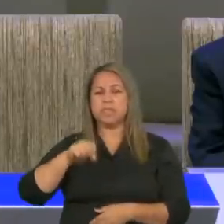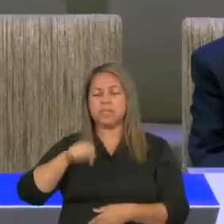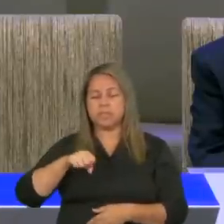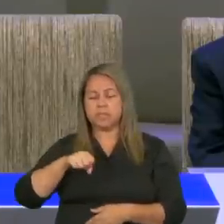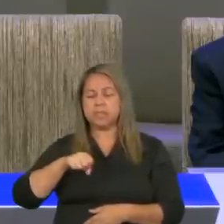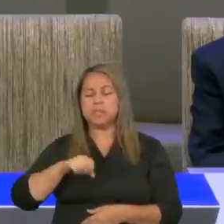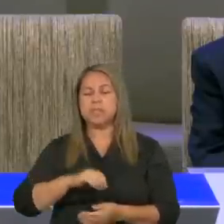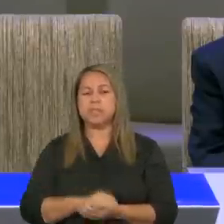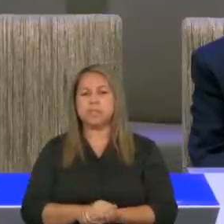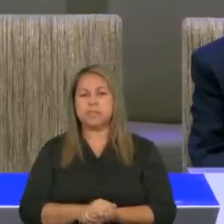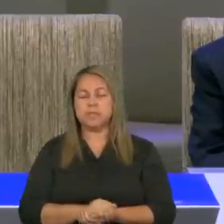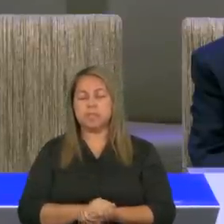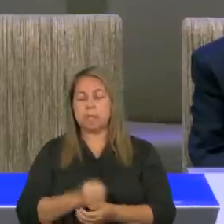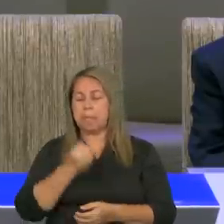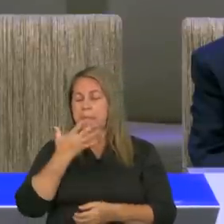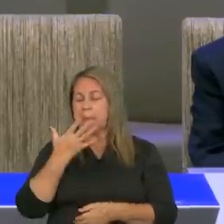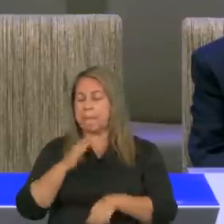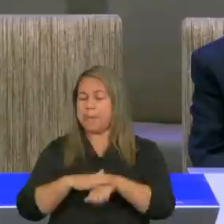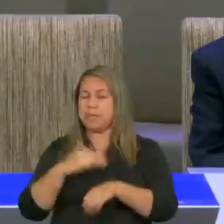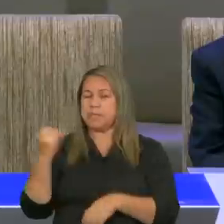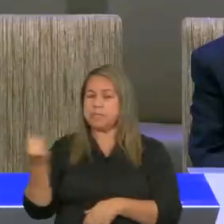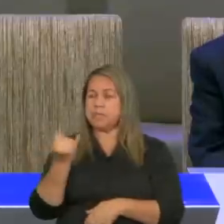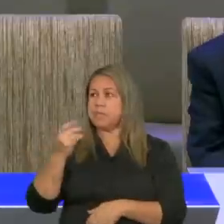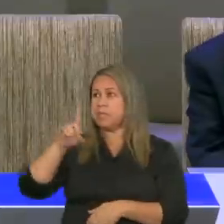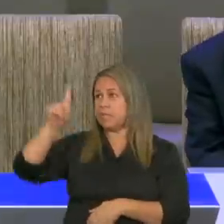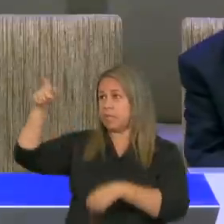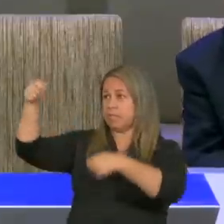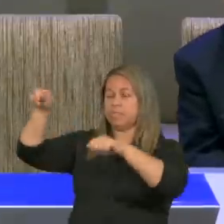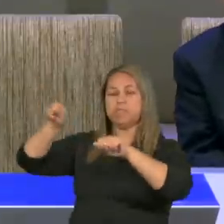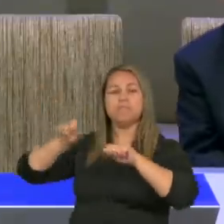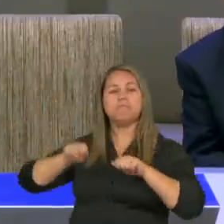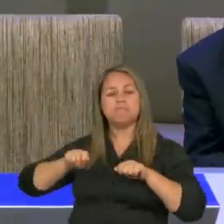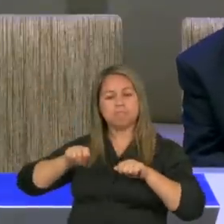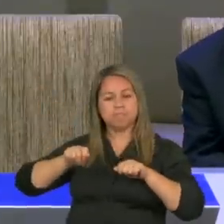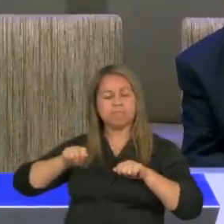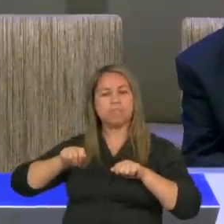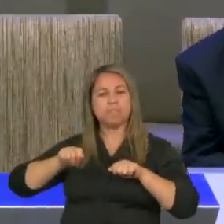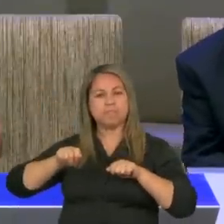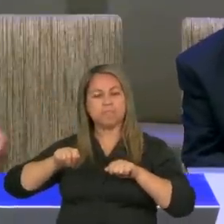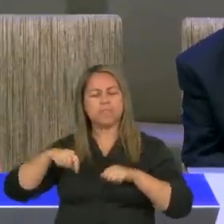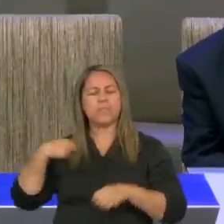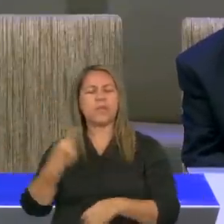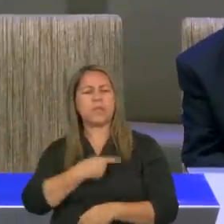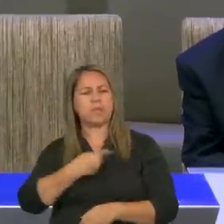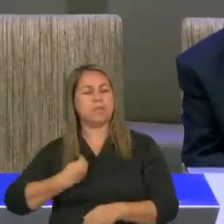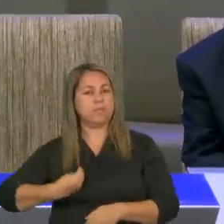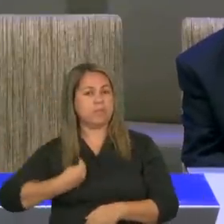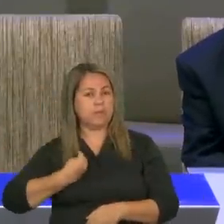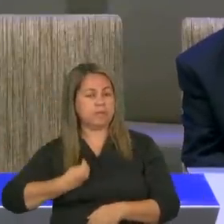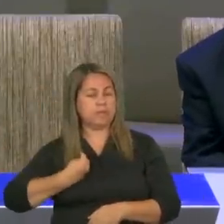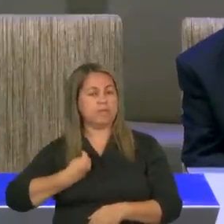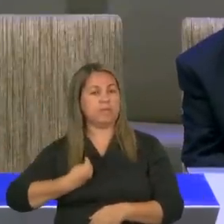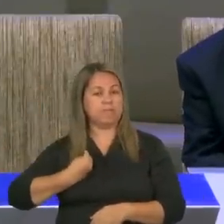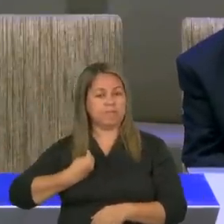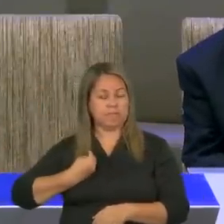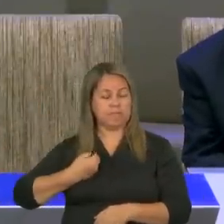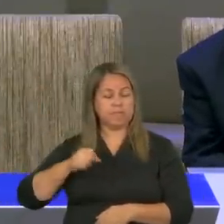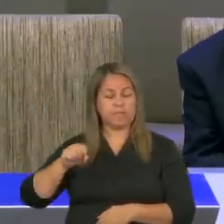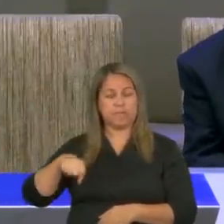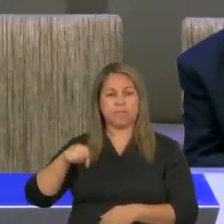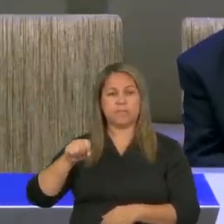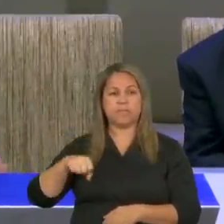maiores bens que Deus nos entregou. O fato de estarmos aqui vivos,